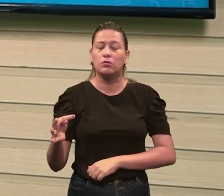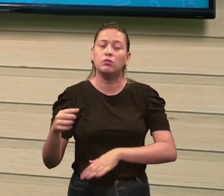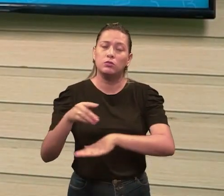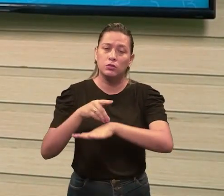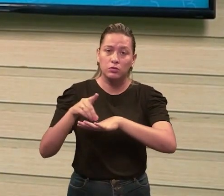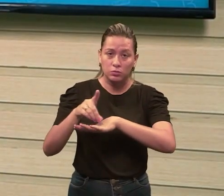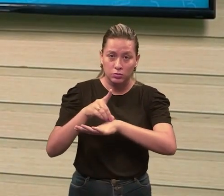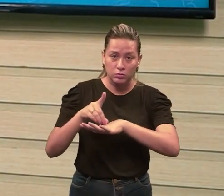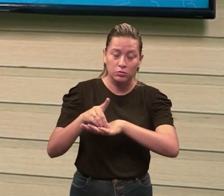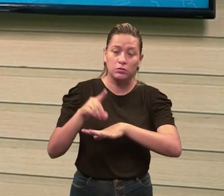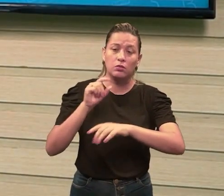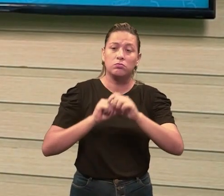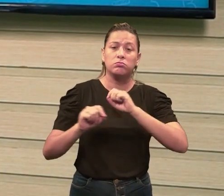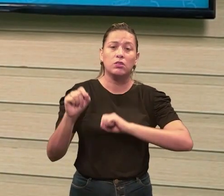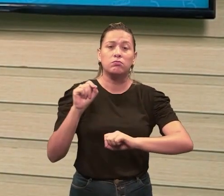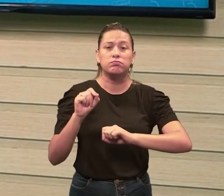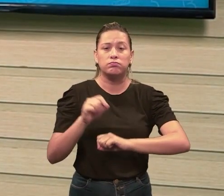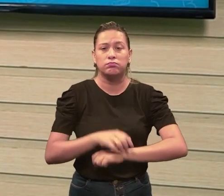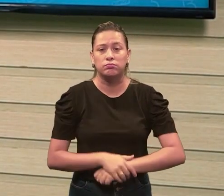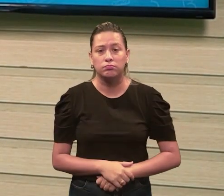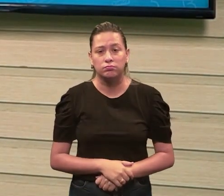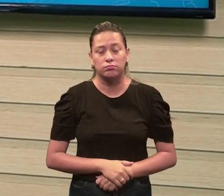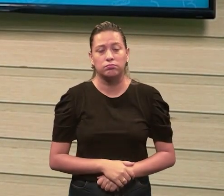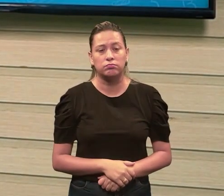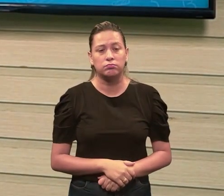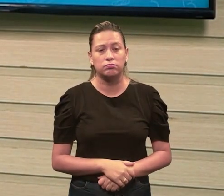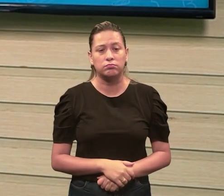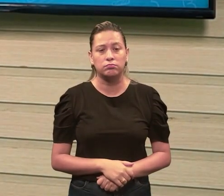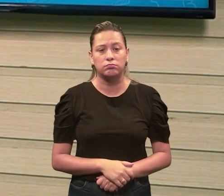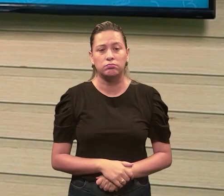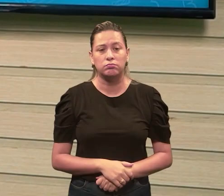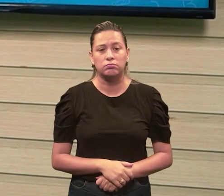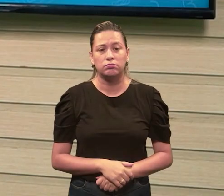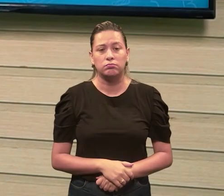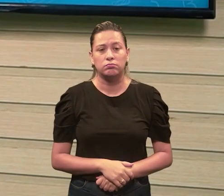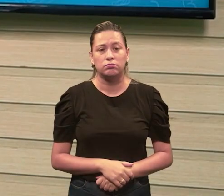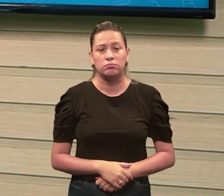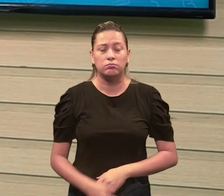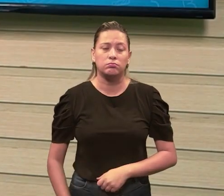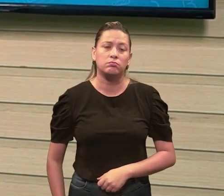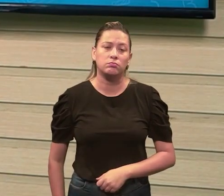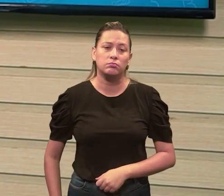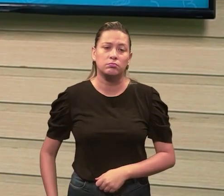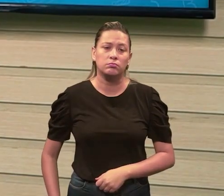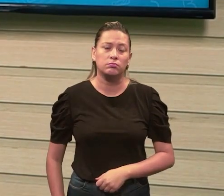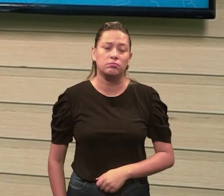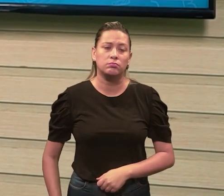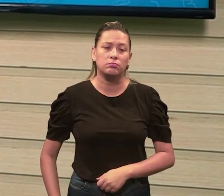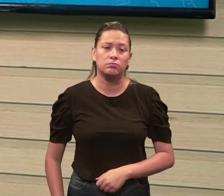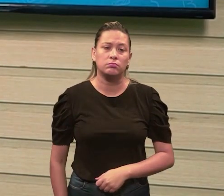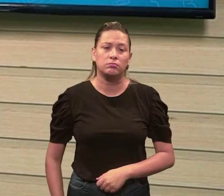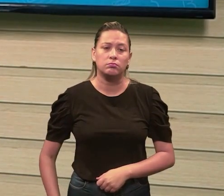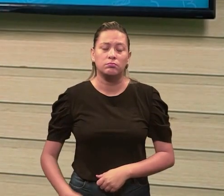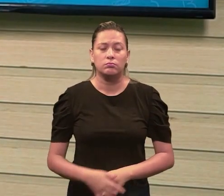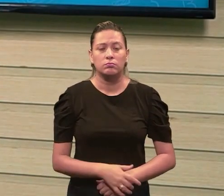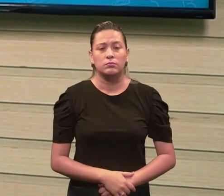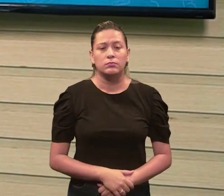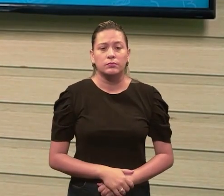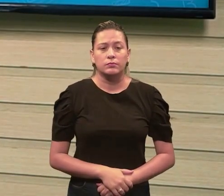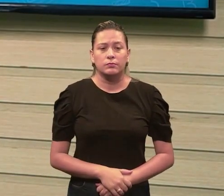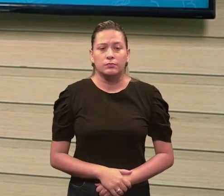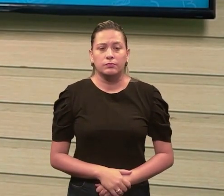nada mais é, teoricamente, né? Do que exatamente passando dessa analogia,